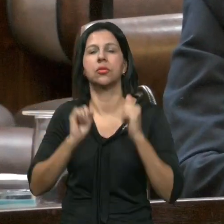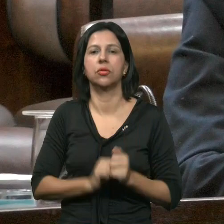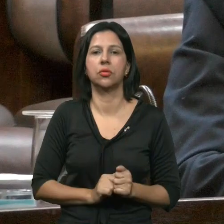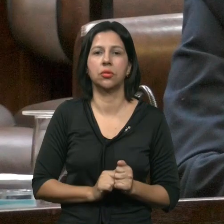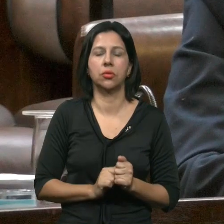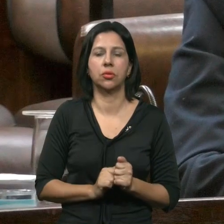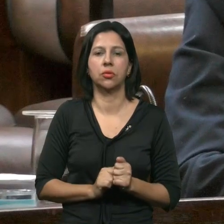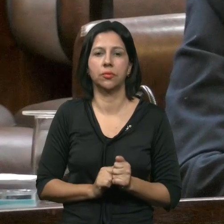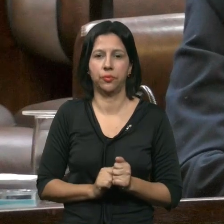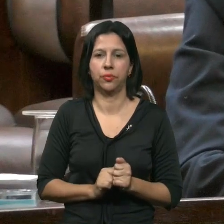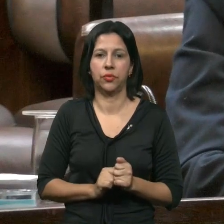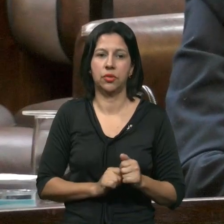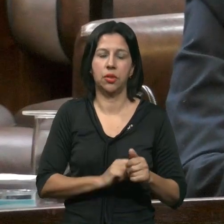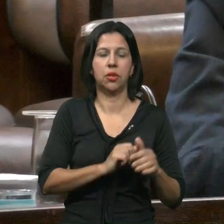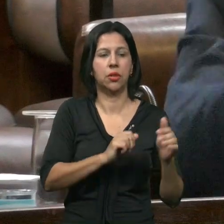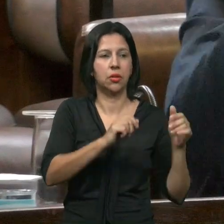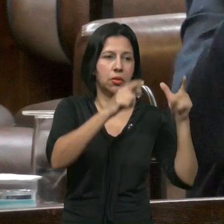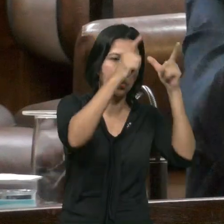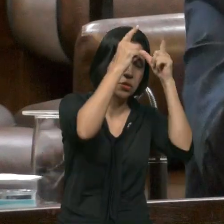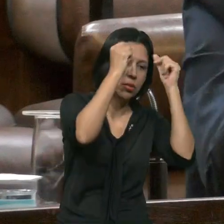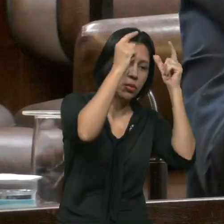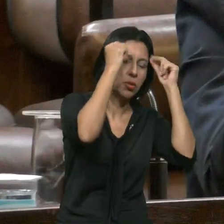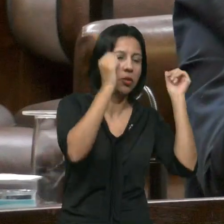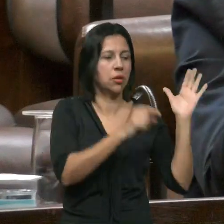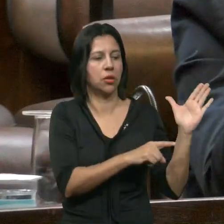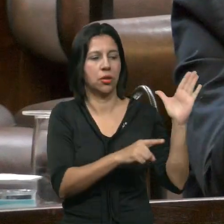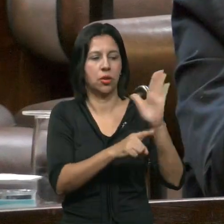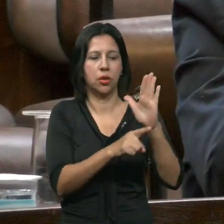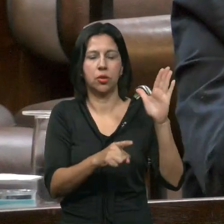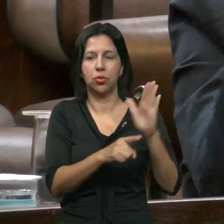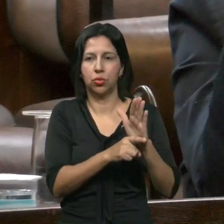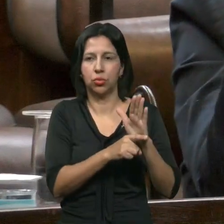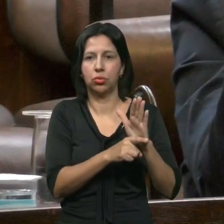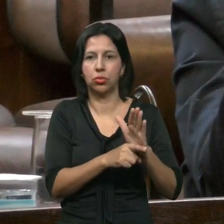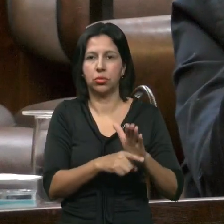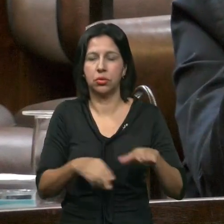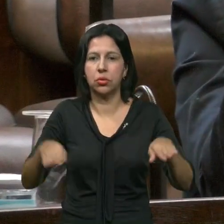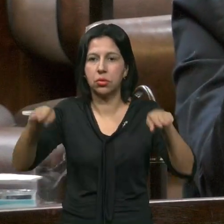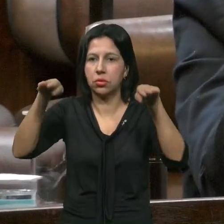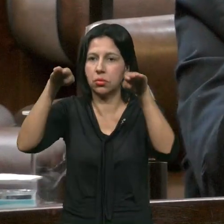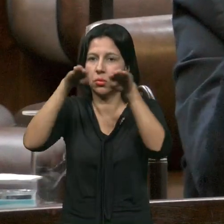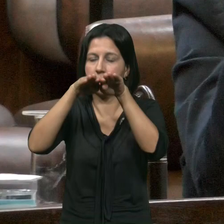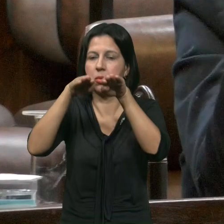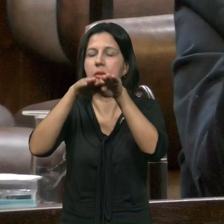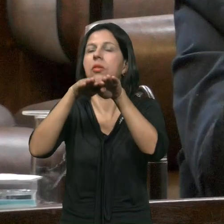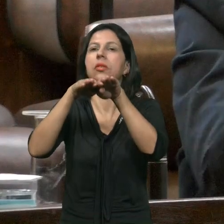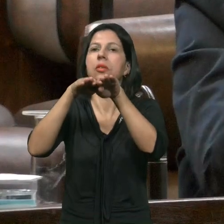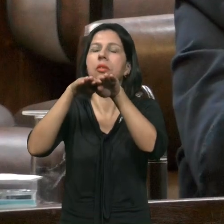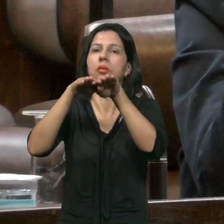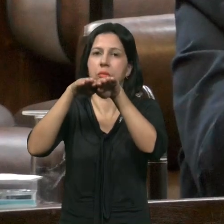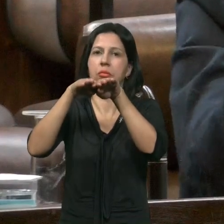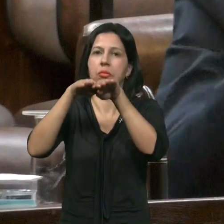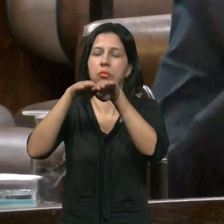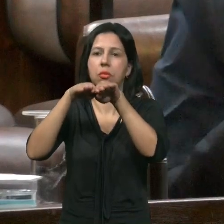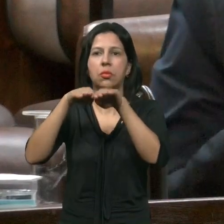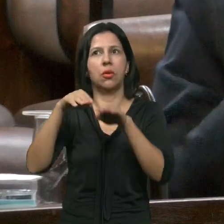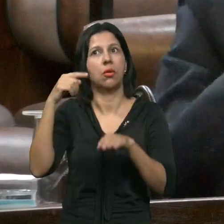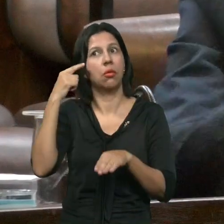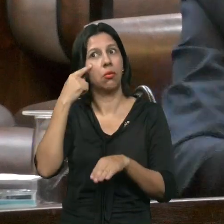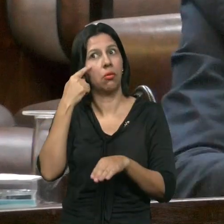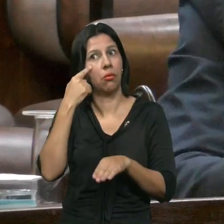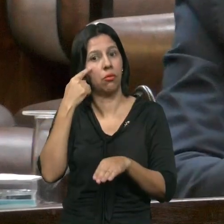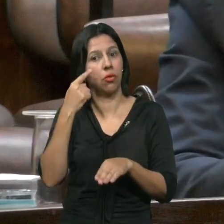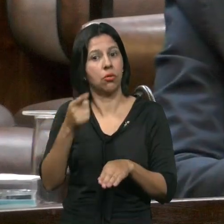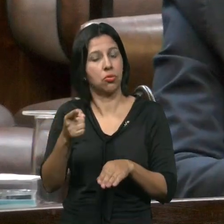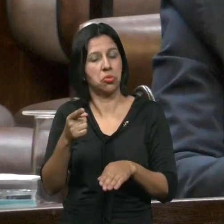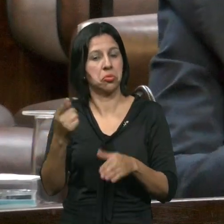Nomenclatura Auxiliar De Enfermagem Técnico De Enfermagem No Mesmo No Mesmo Patamar Ele não Está Não está Correto Ao meu Modo De